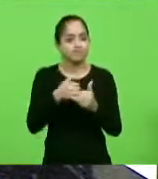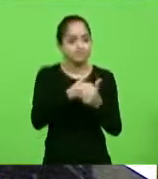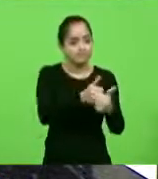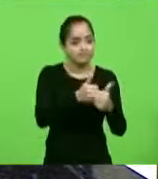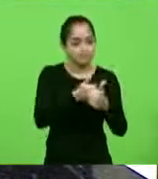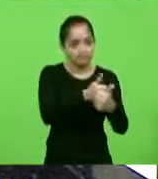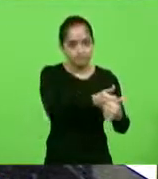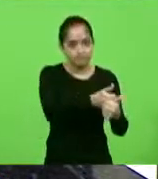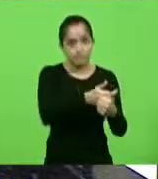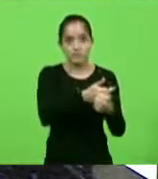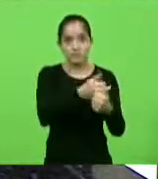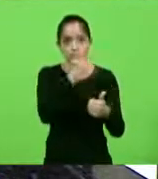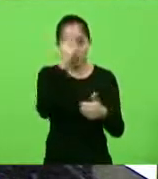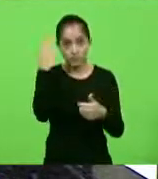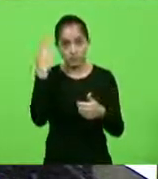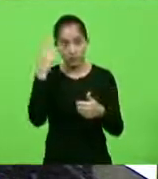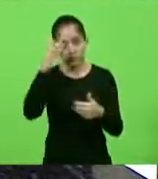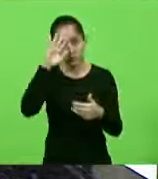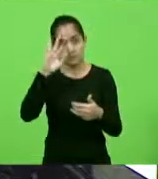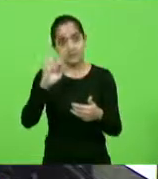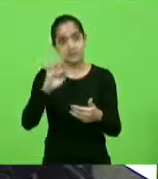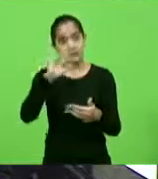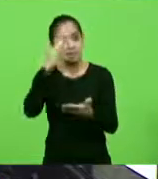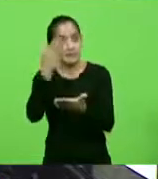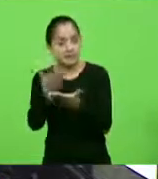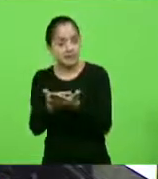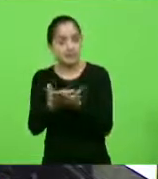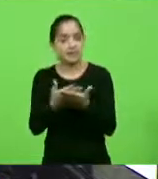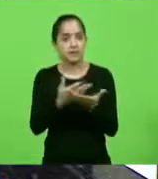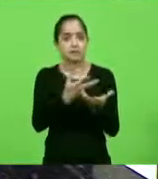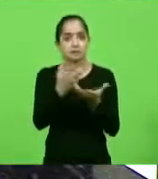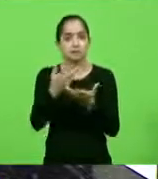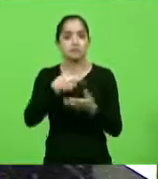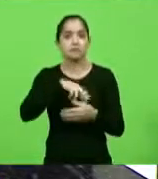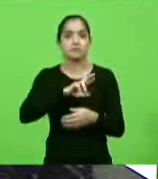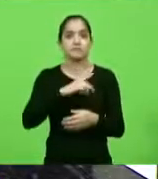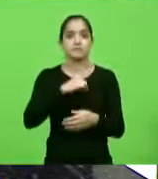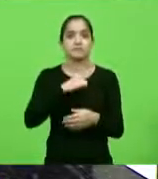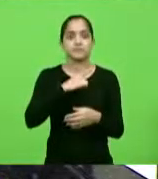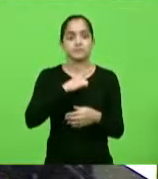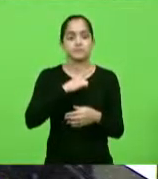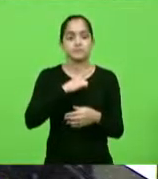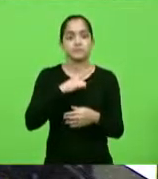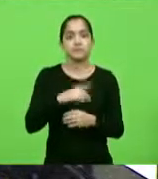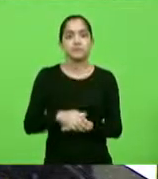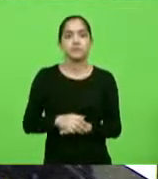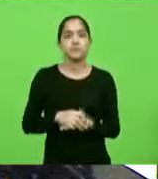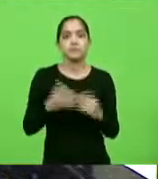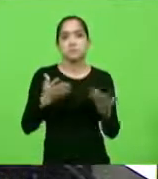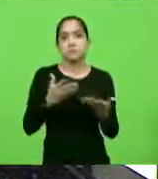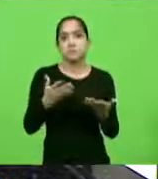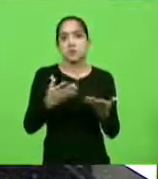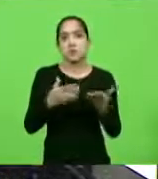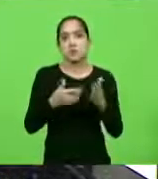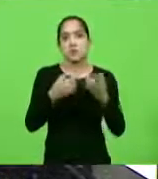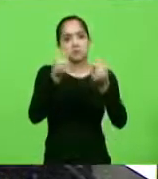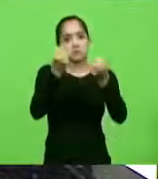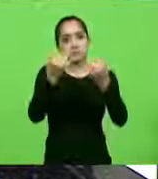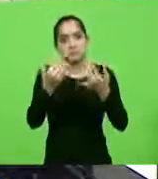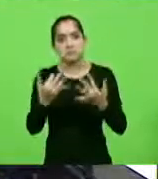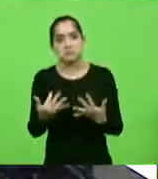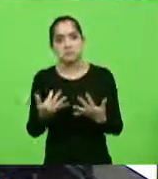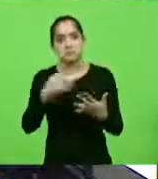perseguição àqueles que creem, e isso aqui não é só o relato e a confissão de alguém que